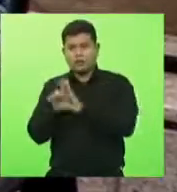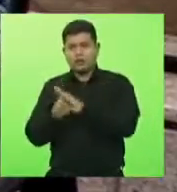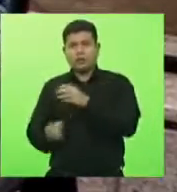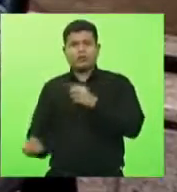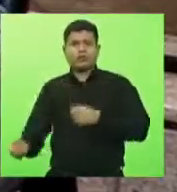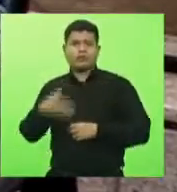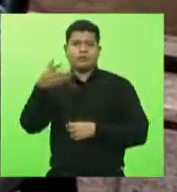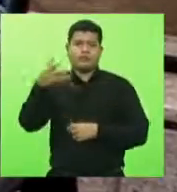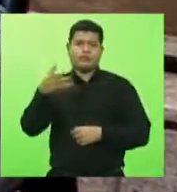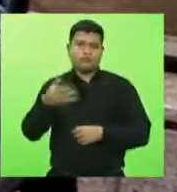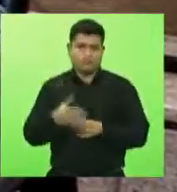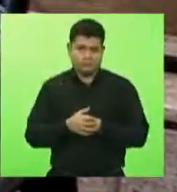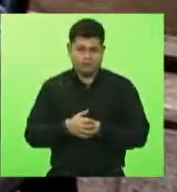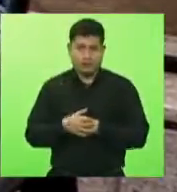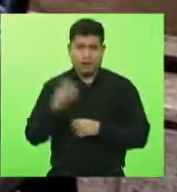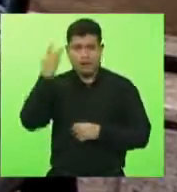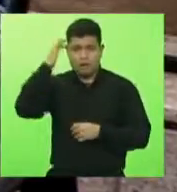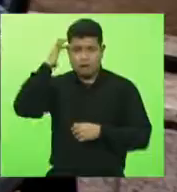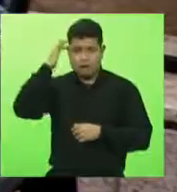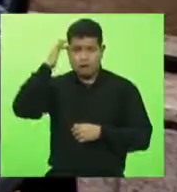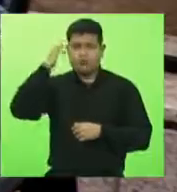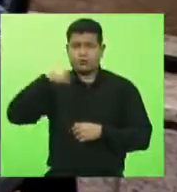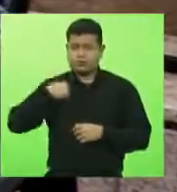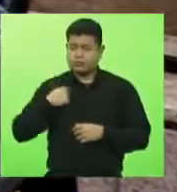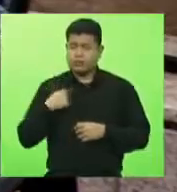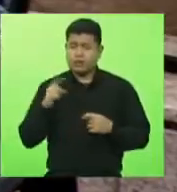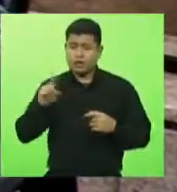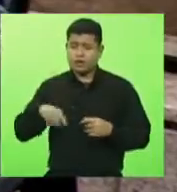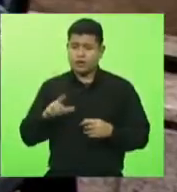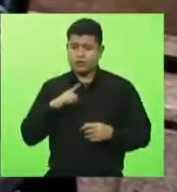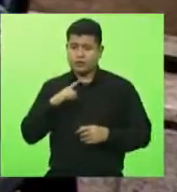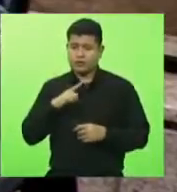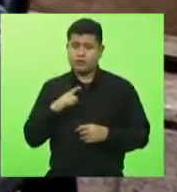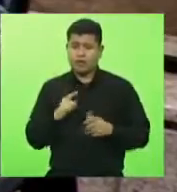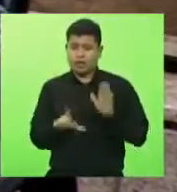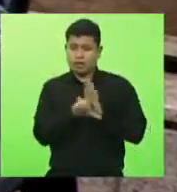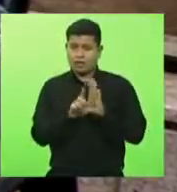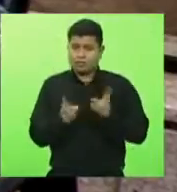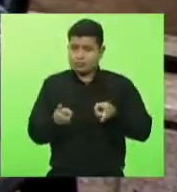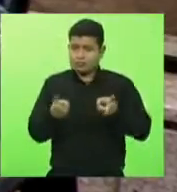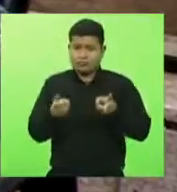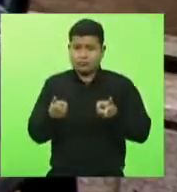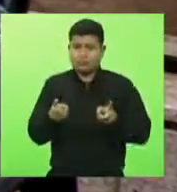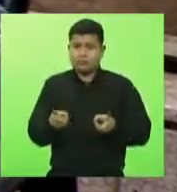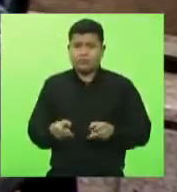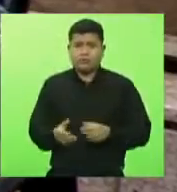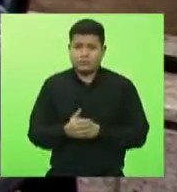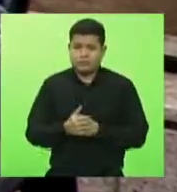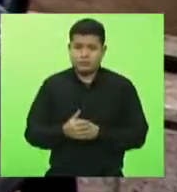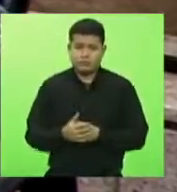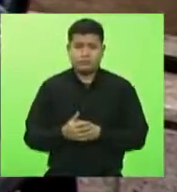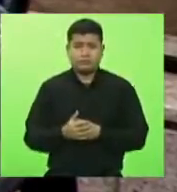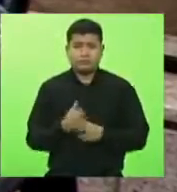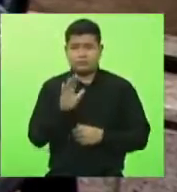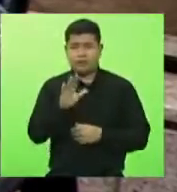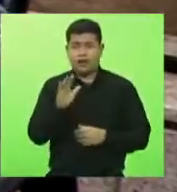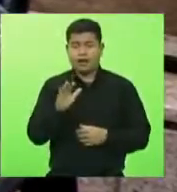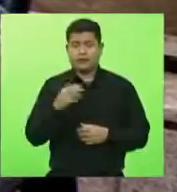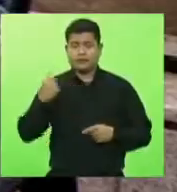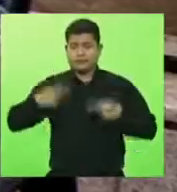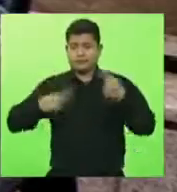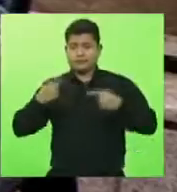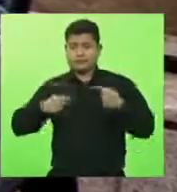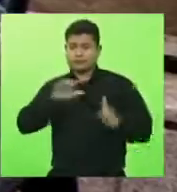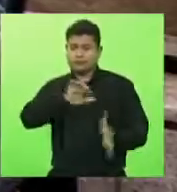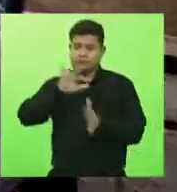essa já é uma questão que, e concordo com ele, a lei está vigente. Mas, acima dessa discussão até, eu quero reforçar aquilo